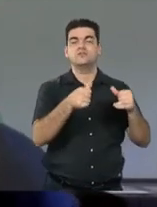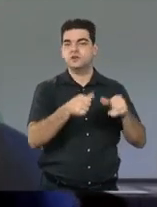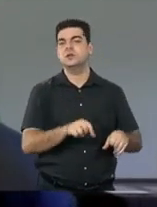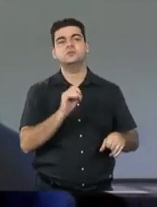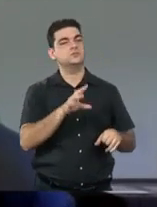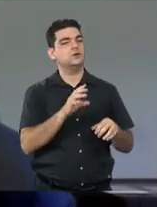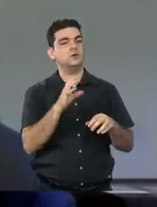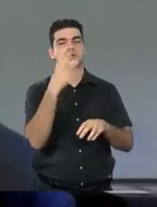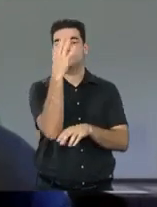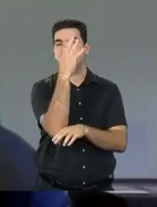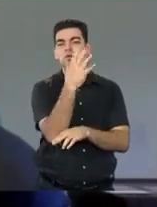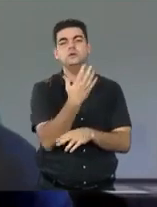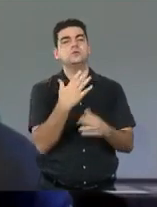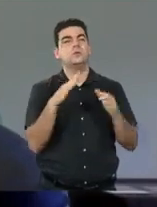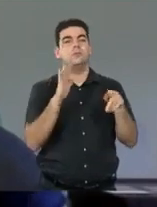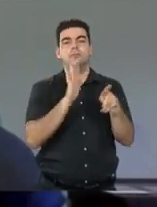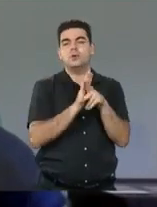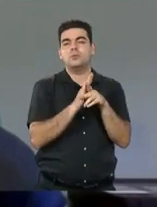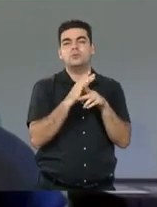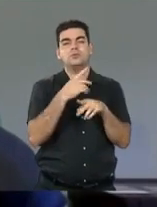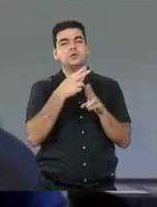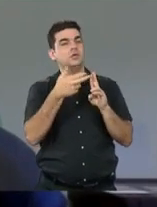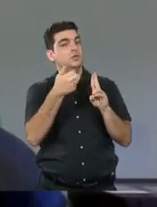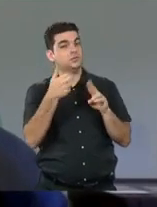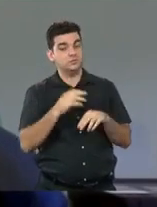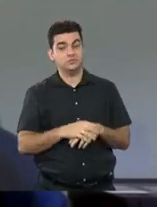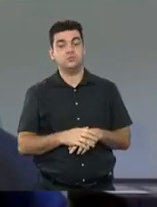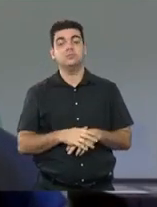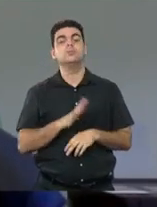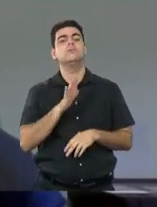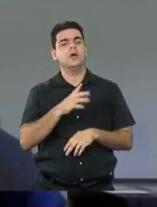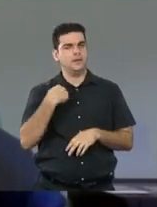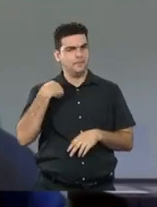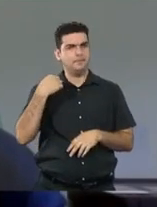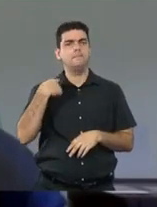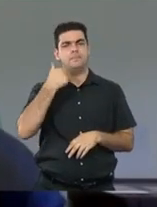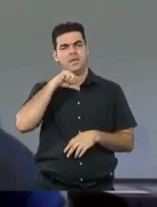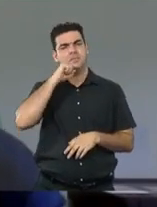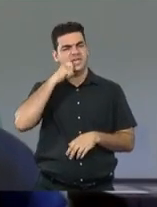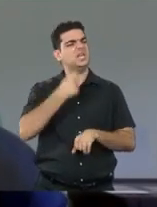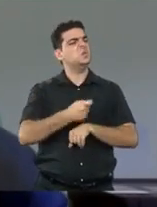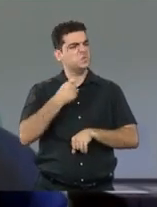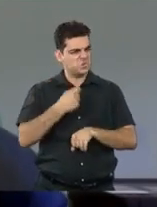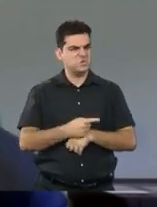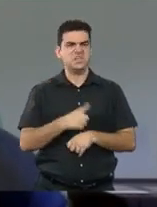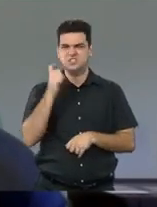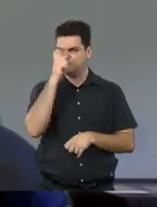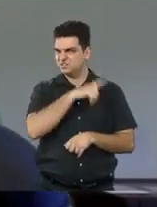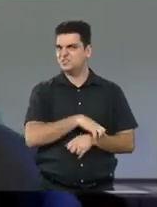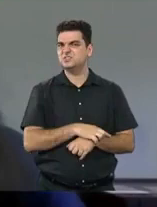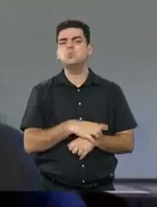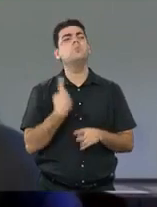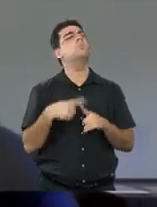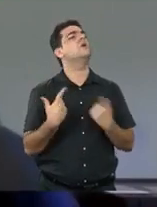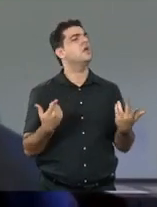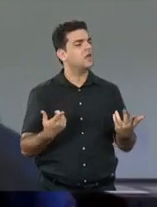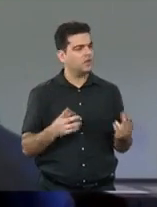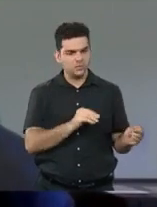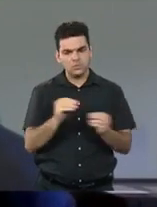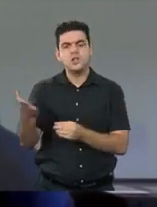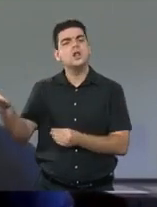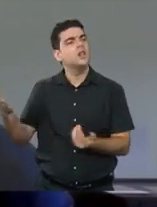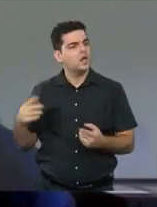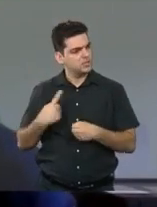indígena para ficar numa cidade, mas a minha mãe era teimosa. Por que a gente não pode ir? Por que aquele